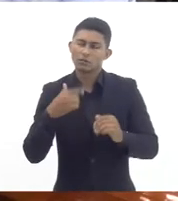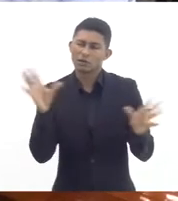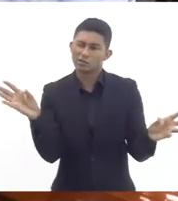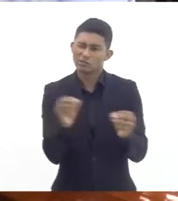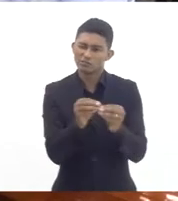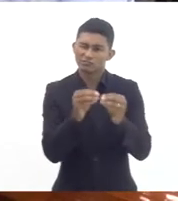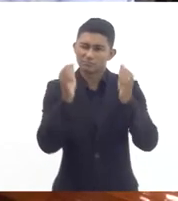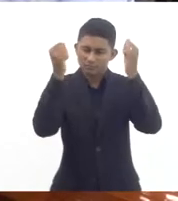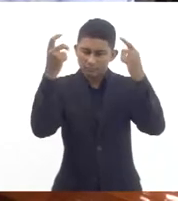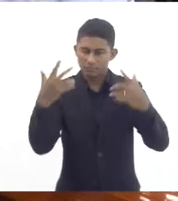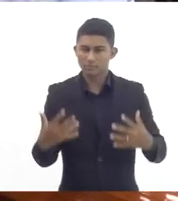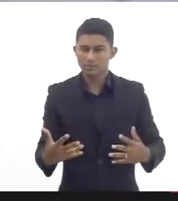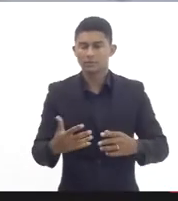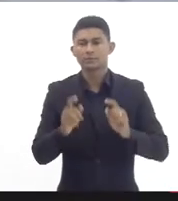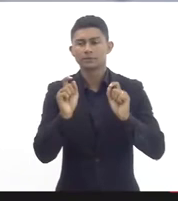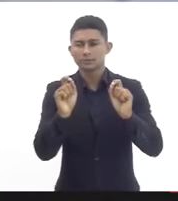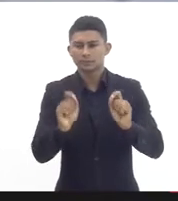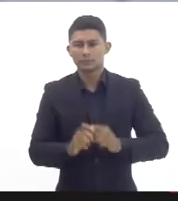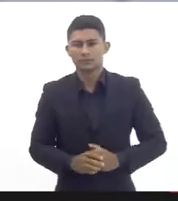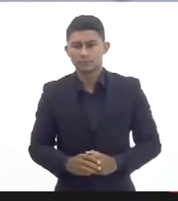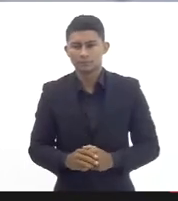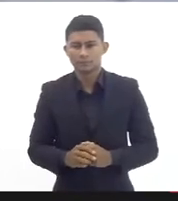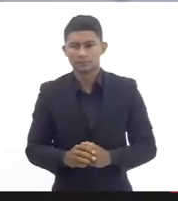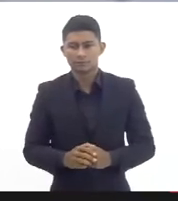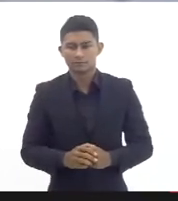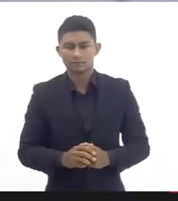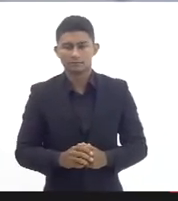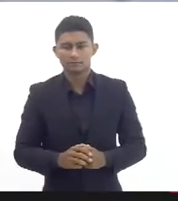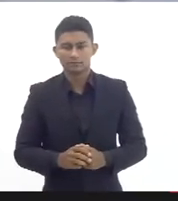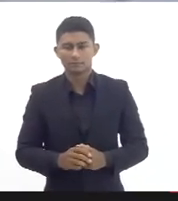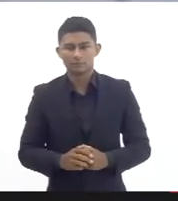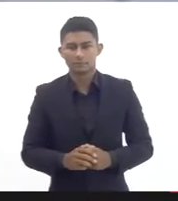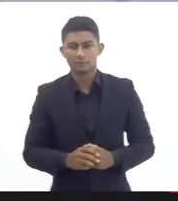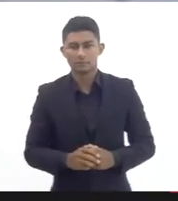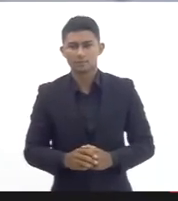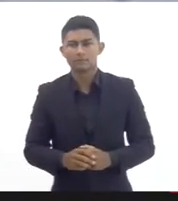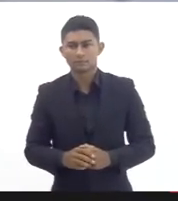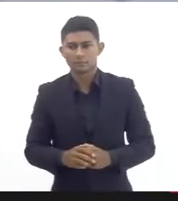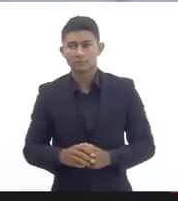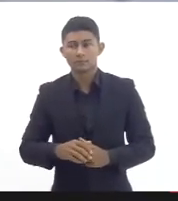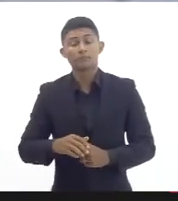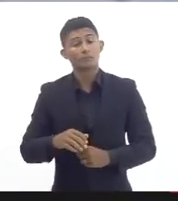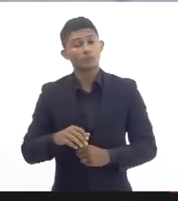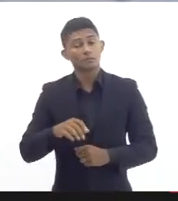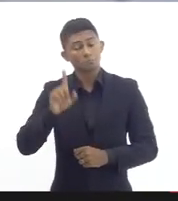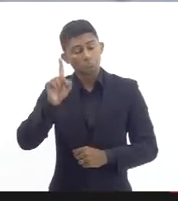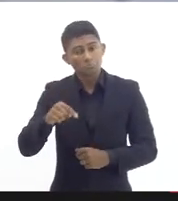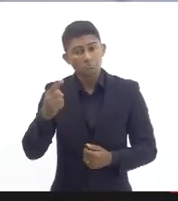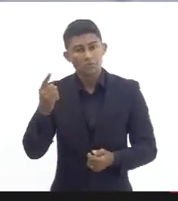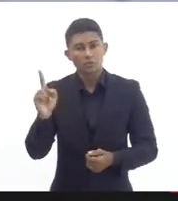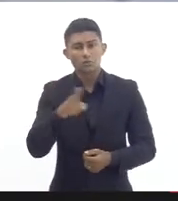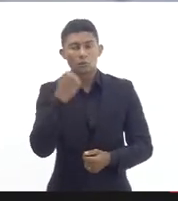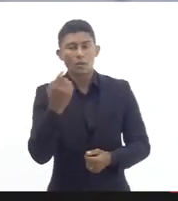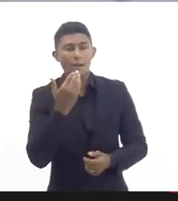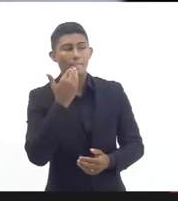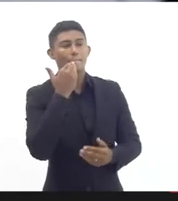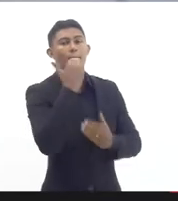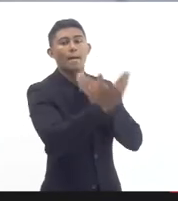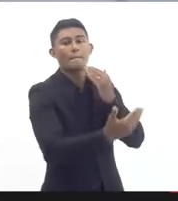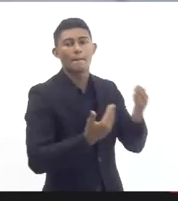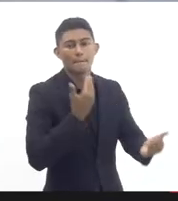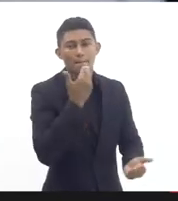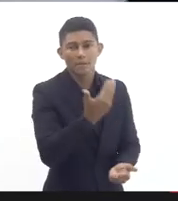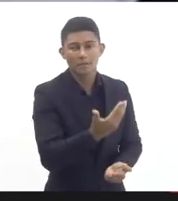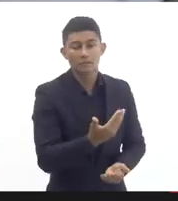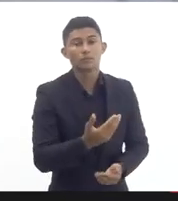ser objetivo com relação ao questionamento do senhor o número que nós vamos que estamos solicitando é um número